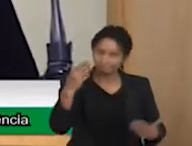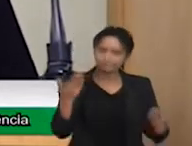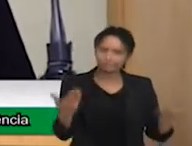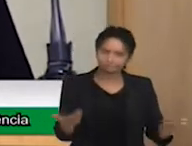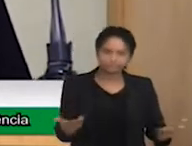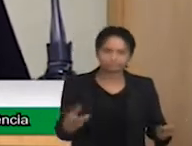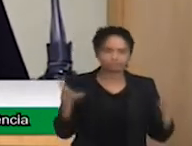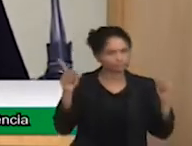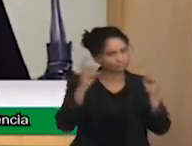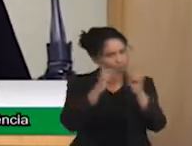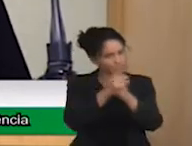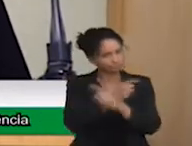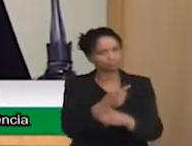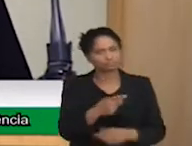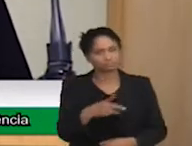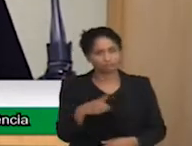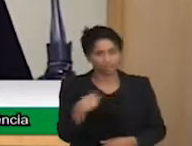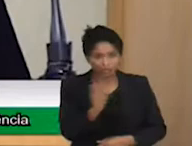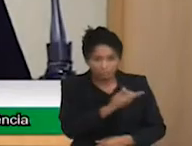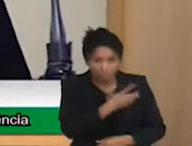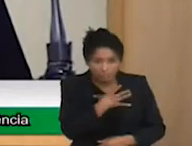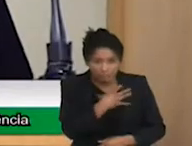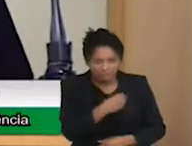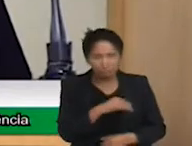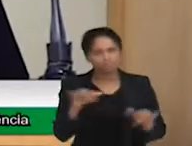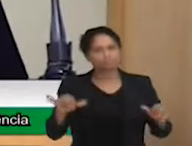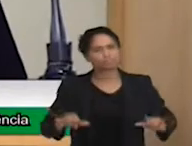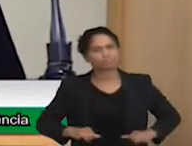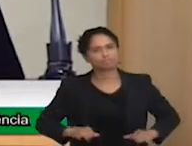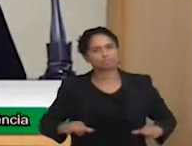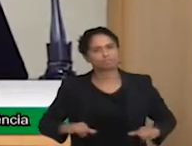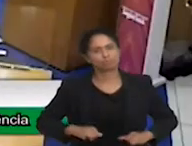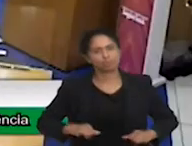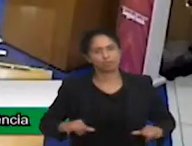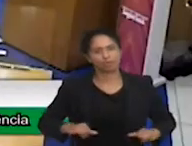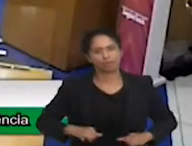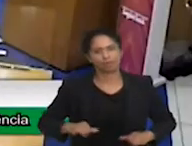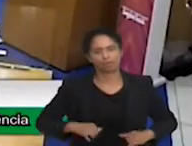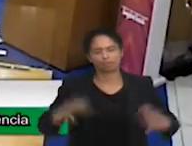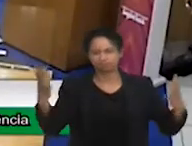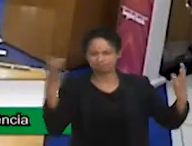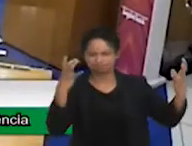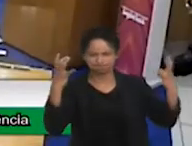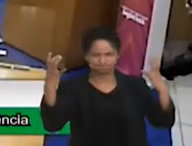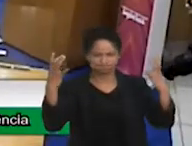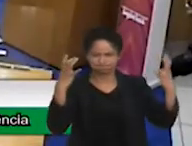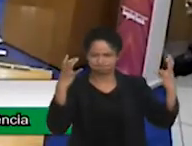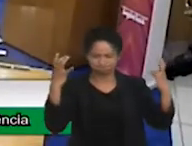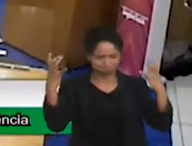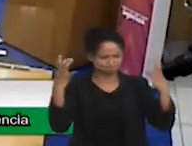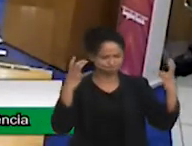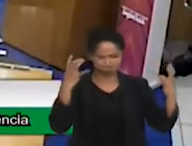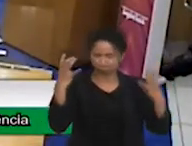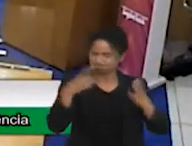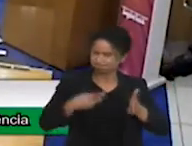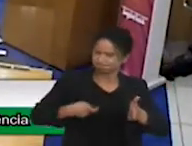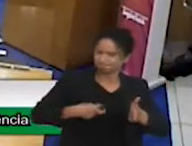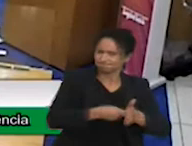e ficam adoecidos emocionalmente. As mães sucumbem, os pais não suportam a pressão.